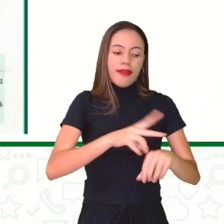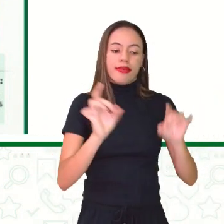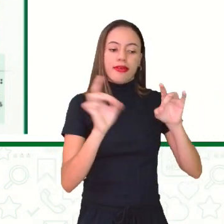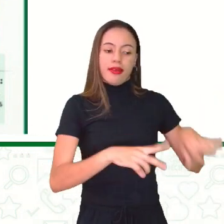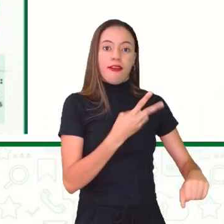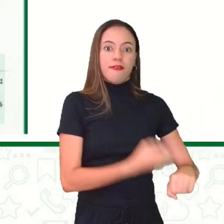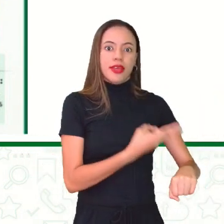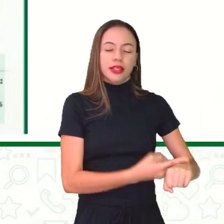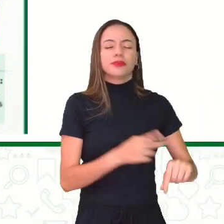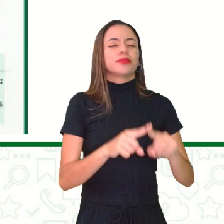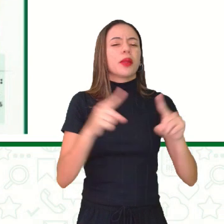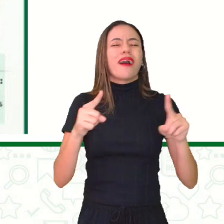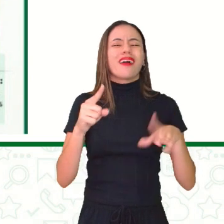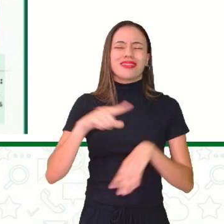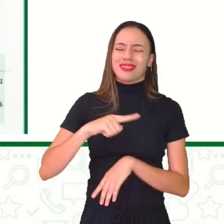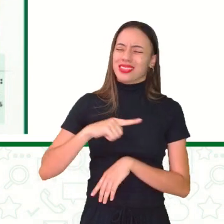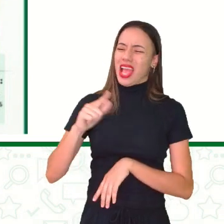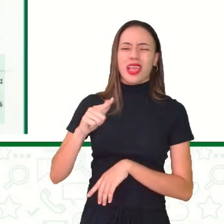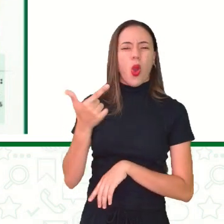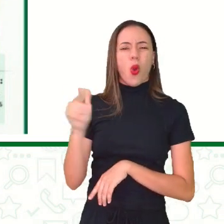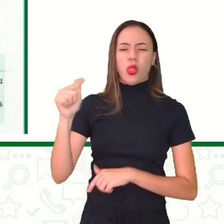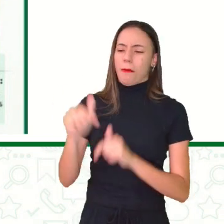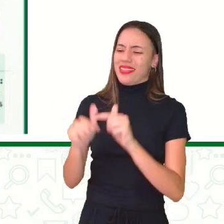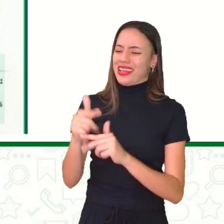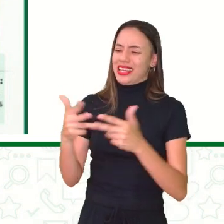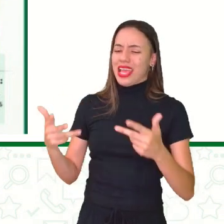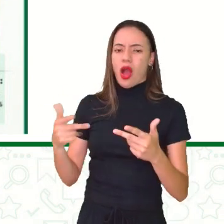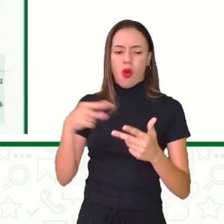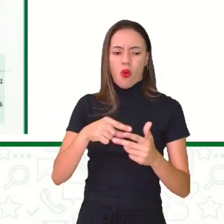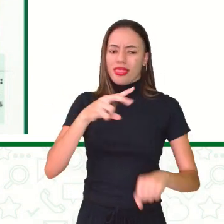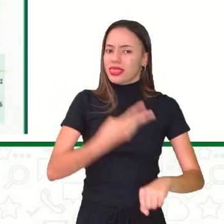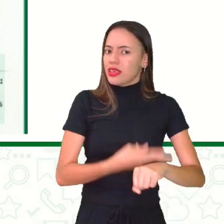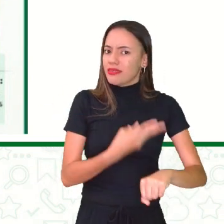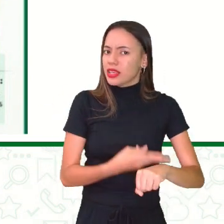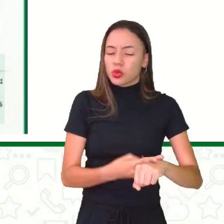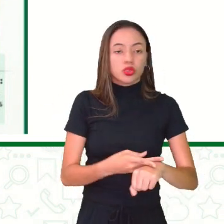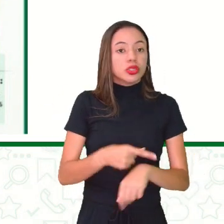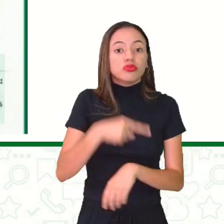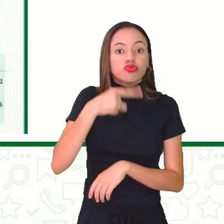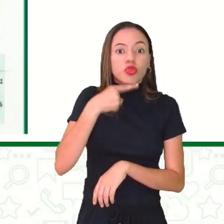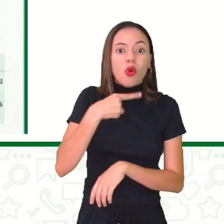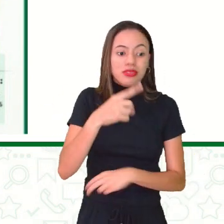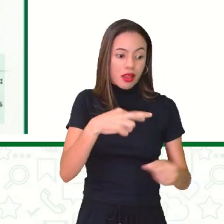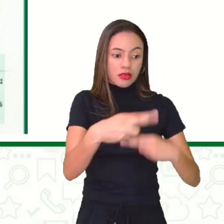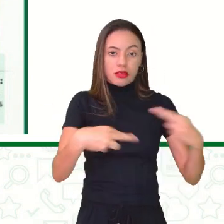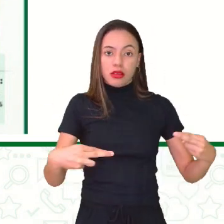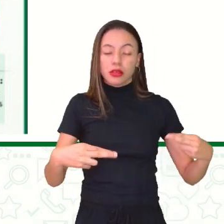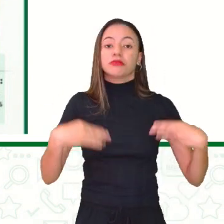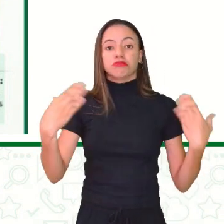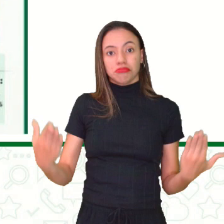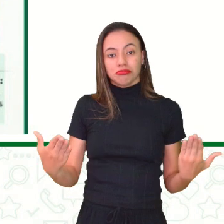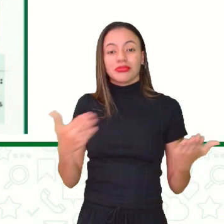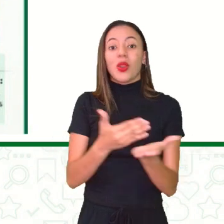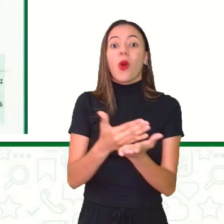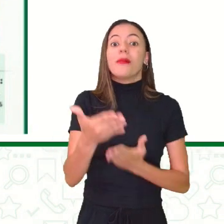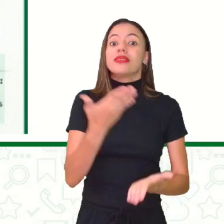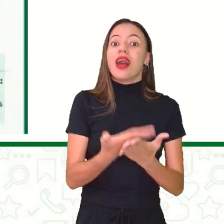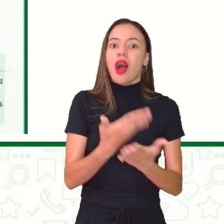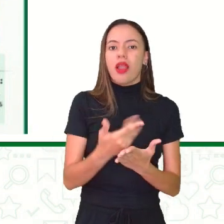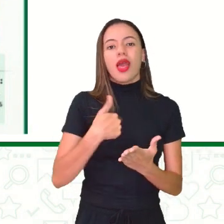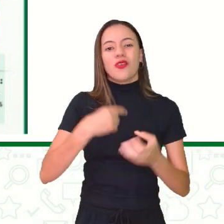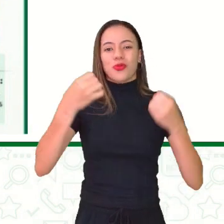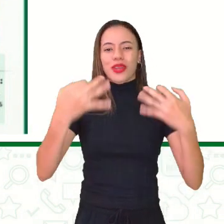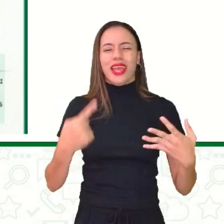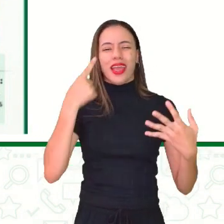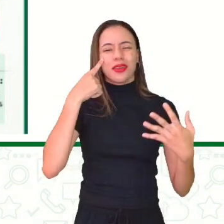Ah, e qual o material que não se recicla? Professora Mauricéia de vidro. O espelho, a gente viu lá no início da aula. Lembra que eu perguntei assim, vocês